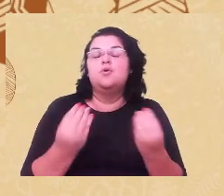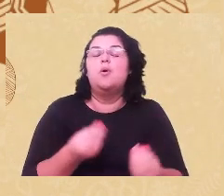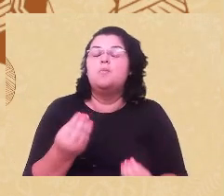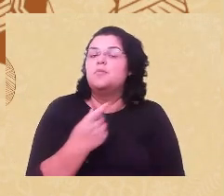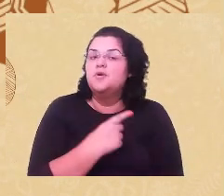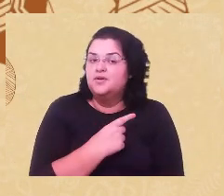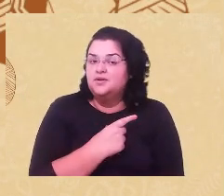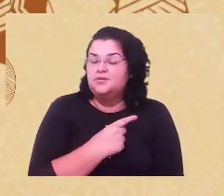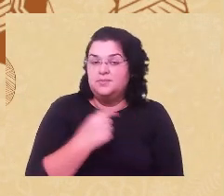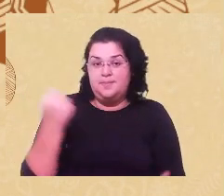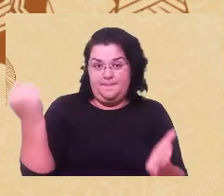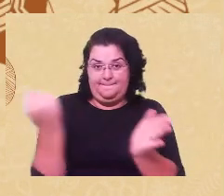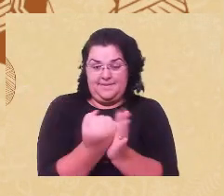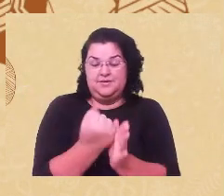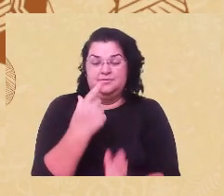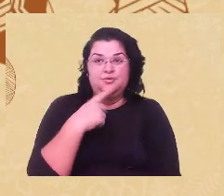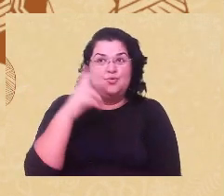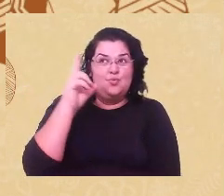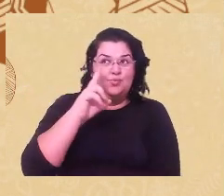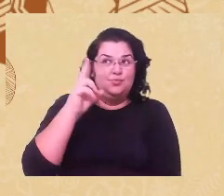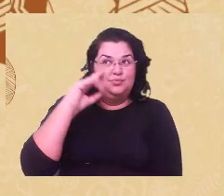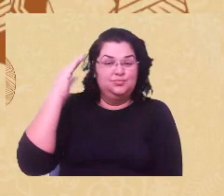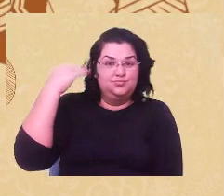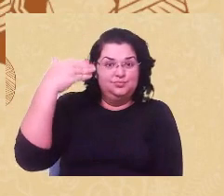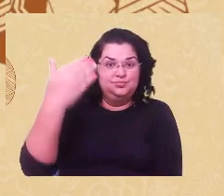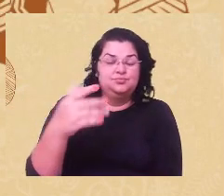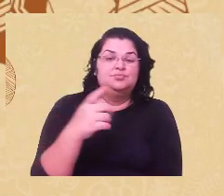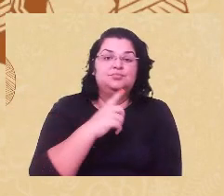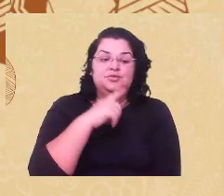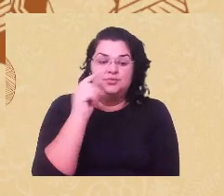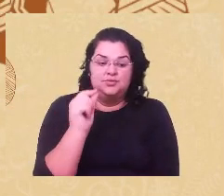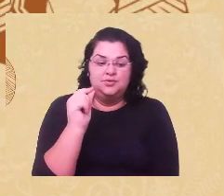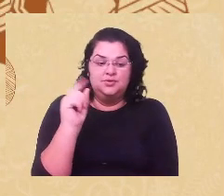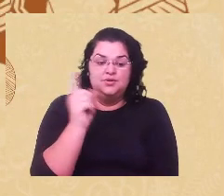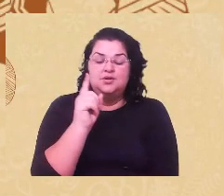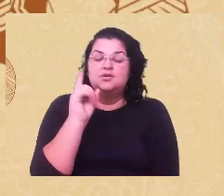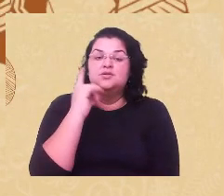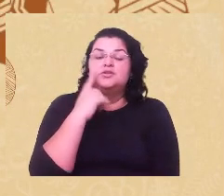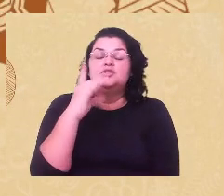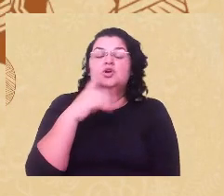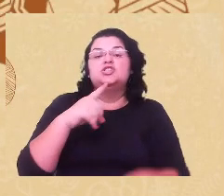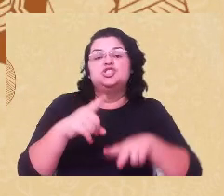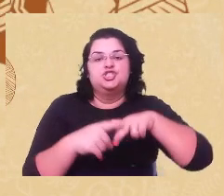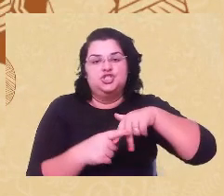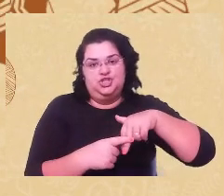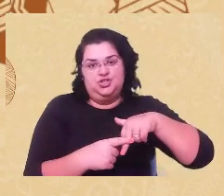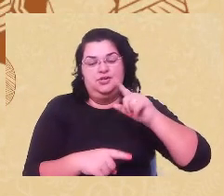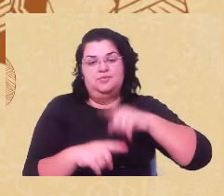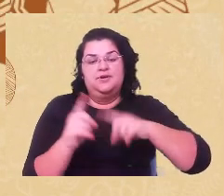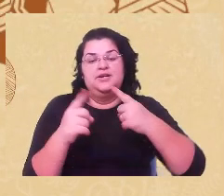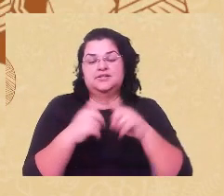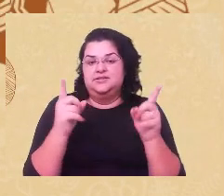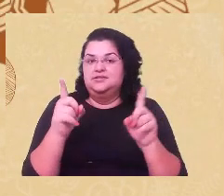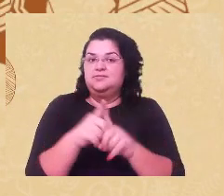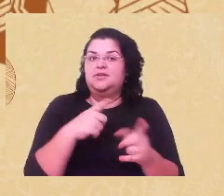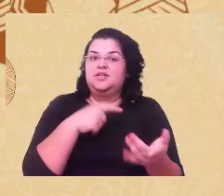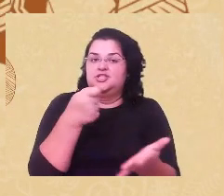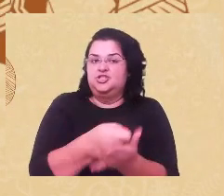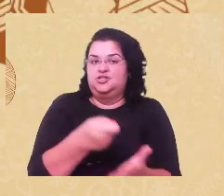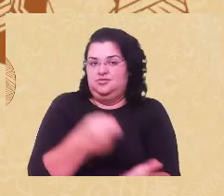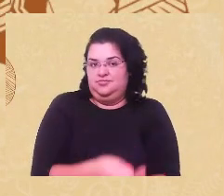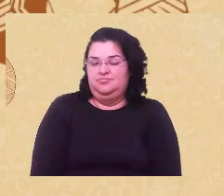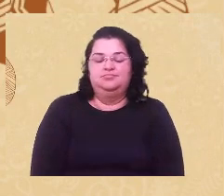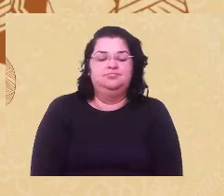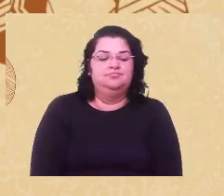civilizatório colonial nos hierarquiza não apenas por gênero, mas racialmente. Eu gosto muito quando a Lugones fala